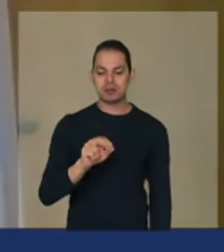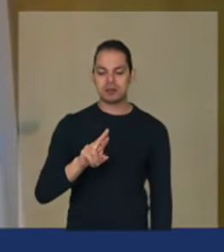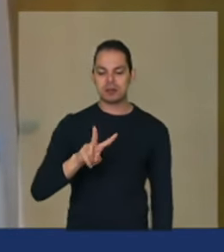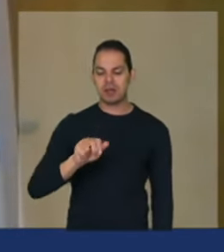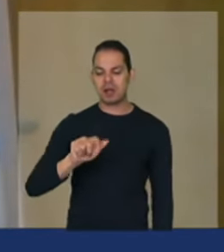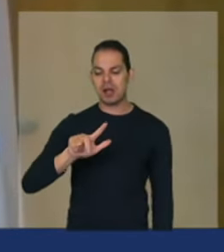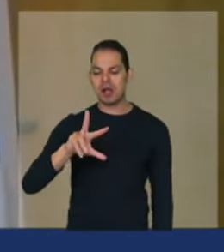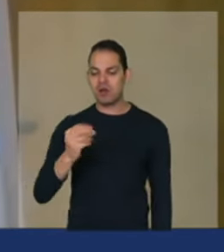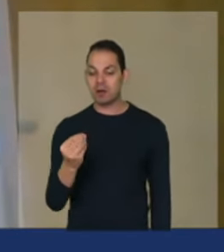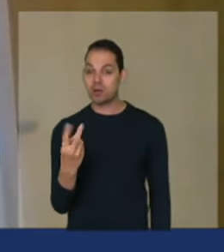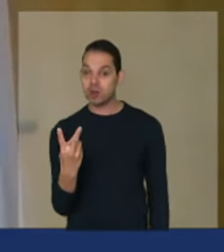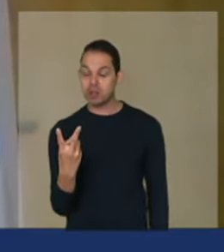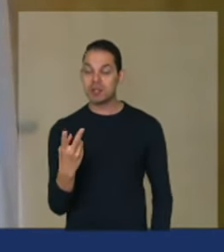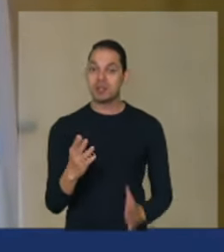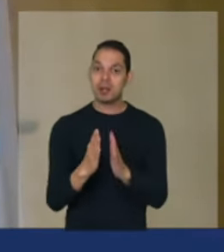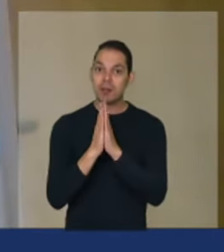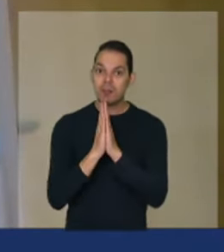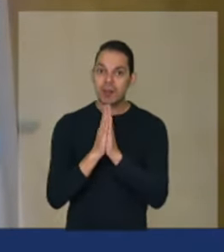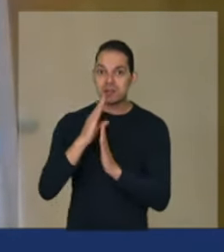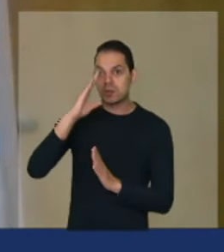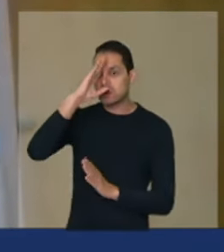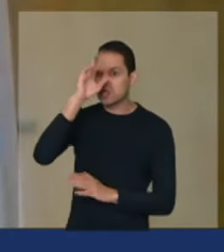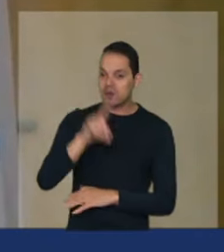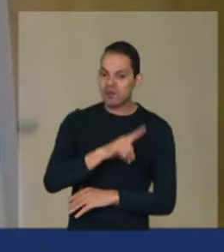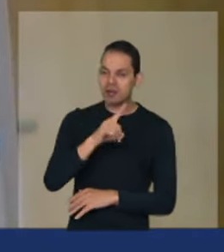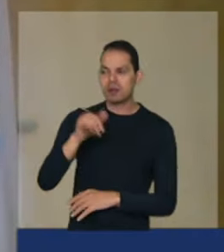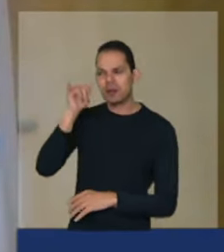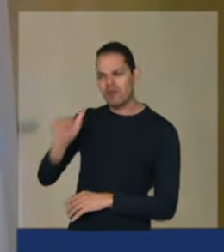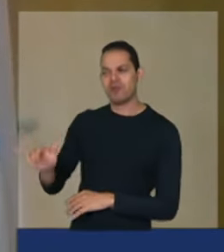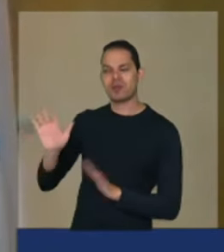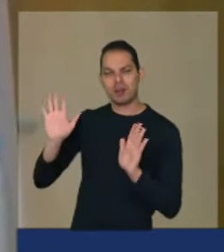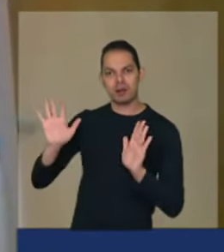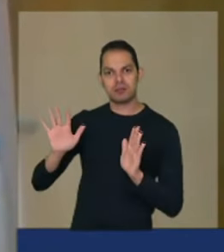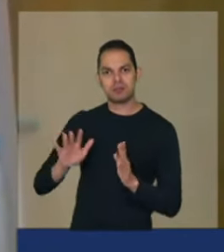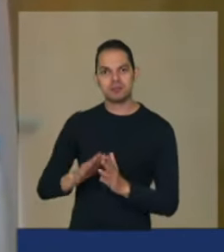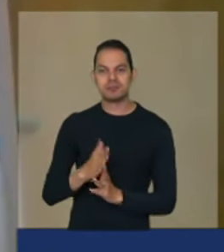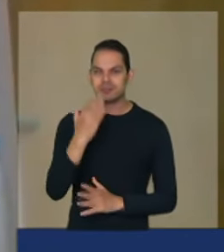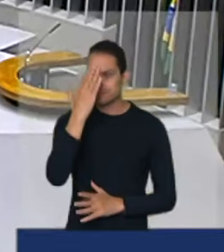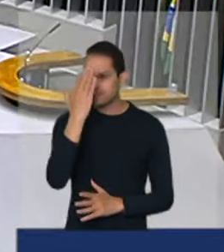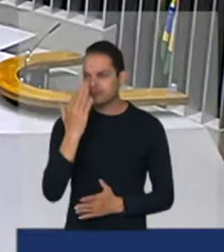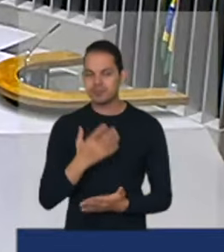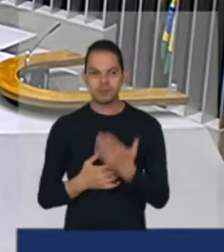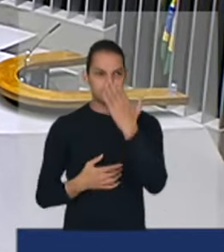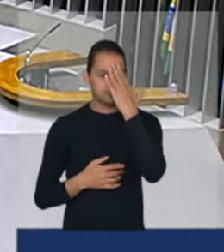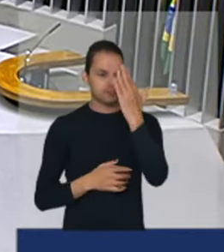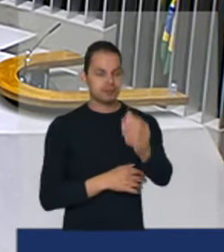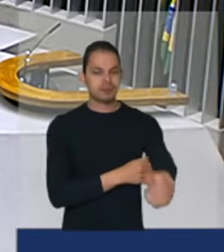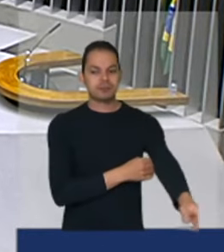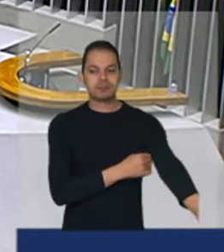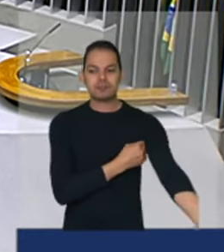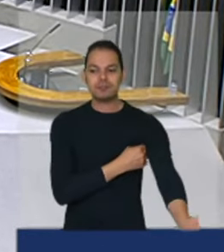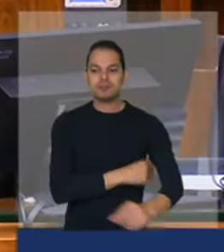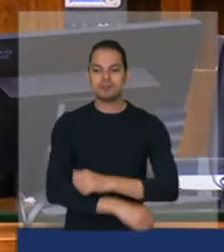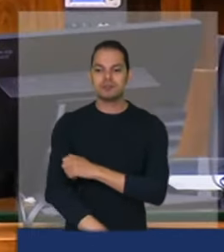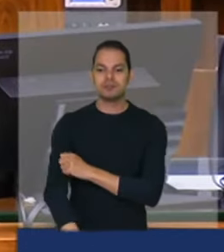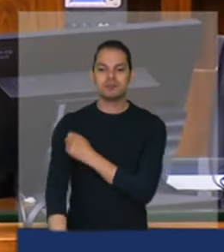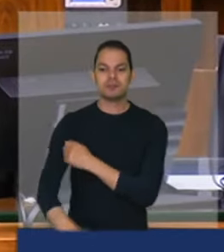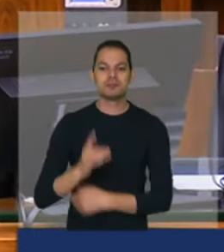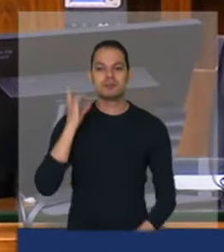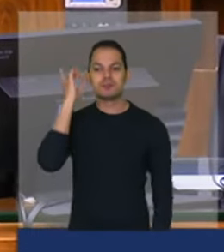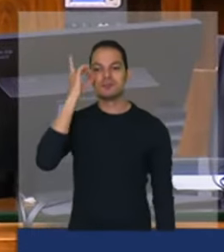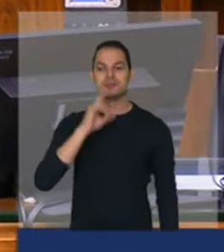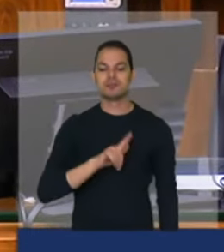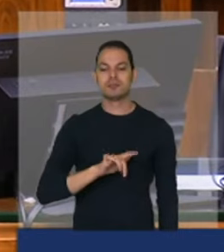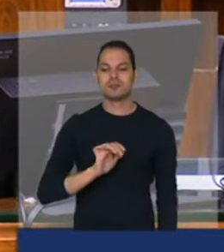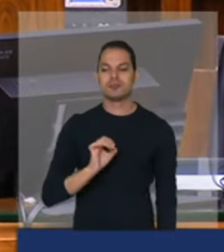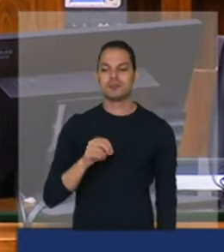Bolsonaro não vende muito obrigado muito obrigado chamo o deputado Leonardo Monteiro que não